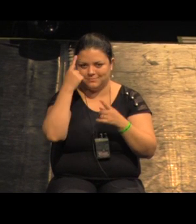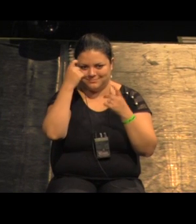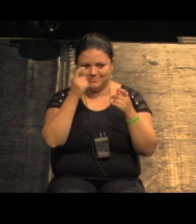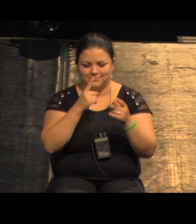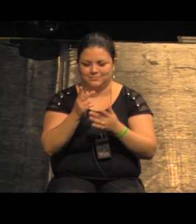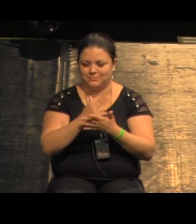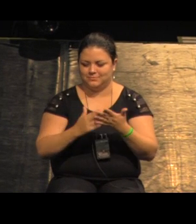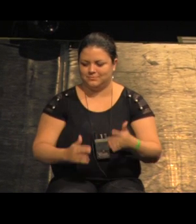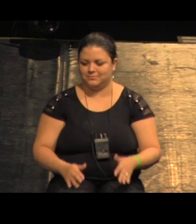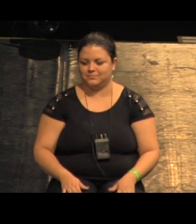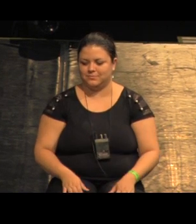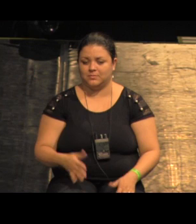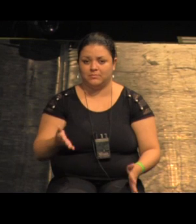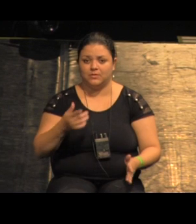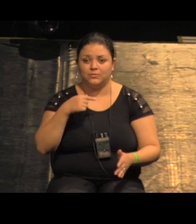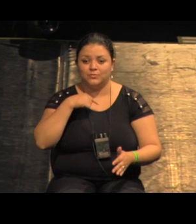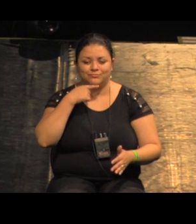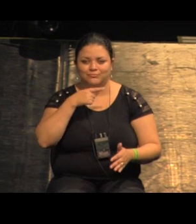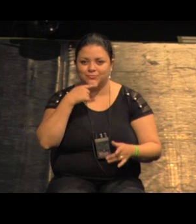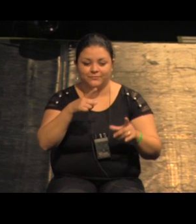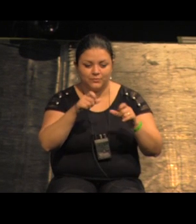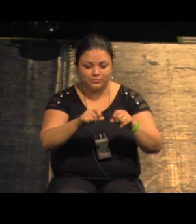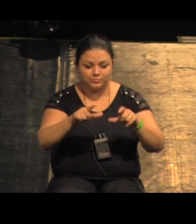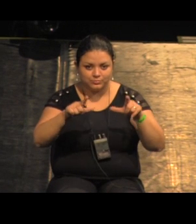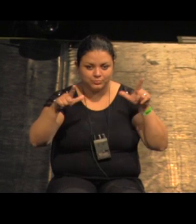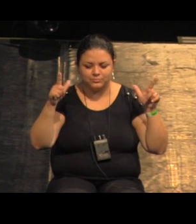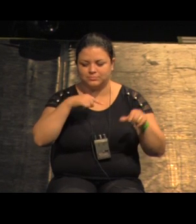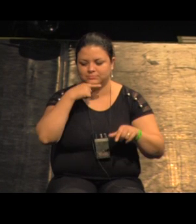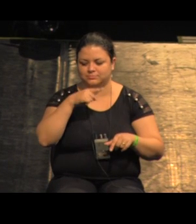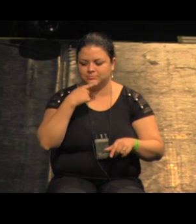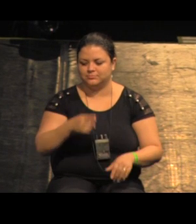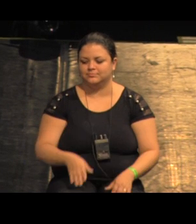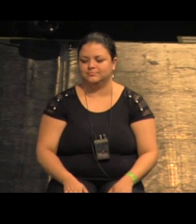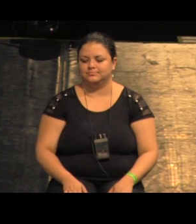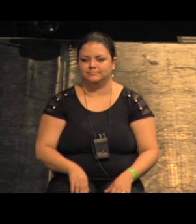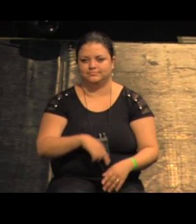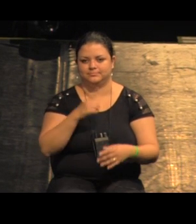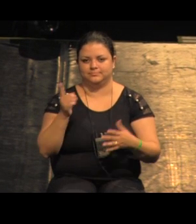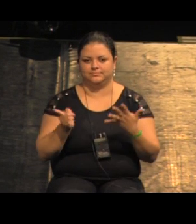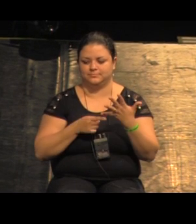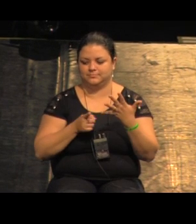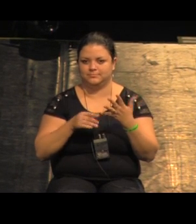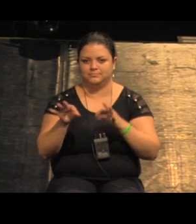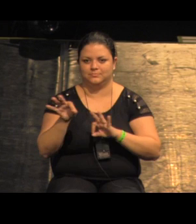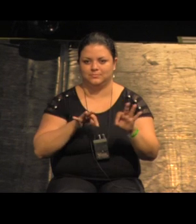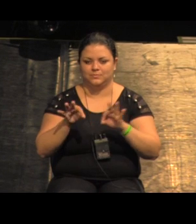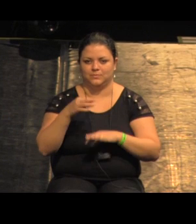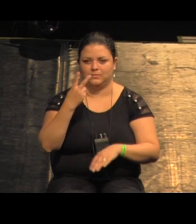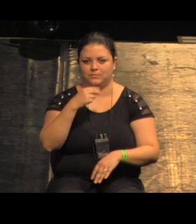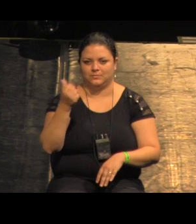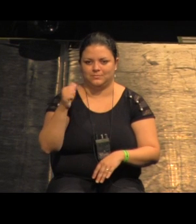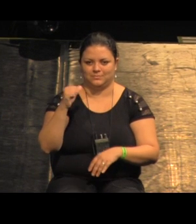a gente não conseguiu nenhuma foto com foco para fazer isso mas está aí o próximo projeto é de 2011